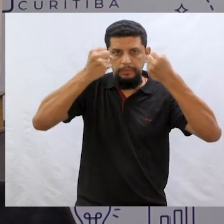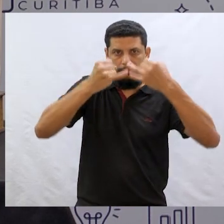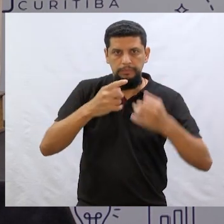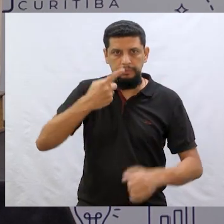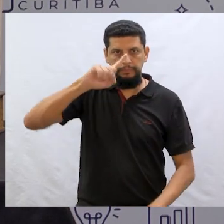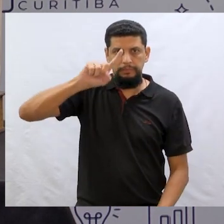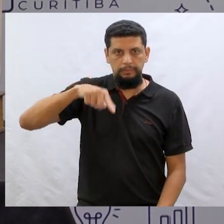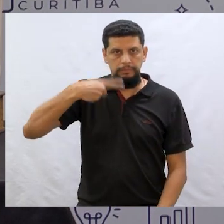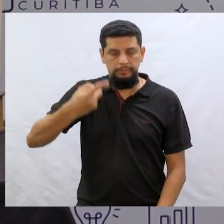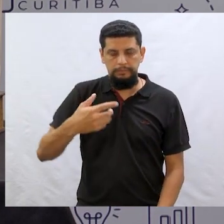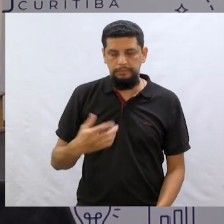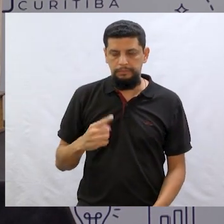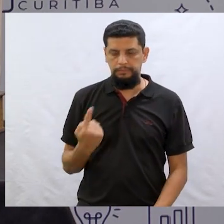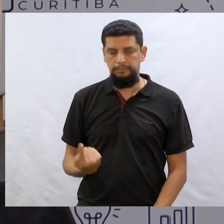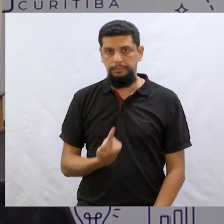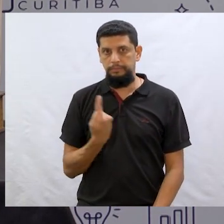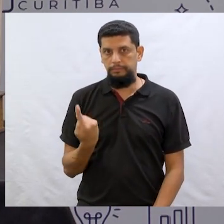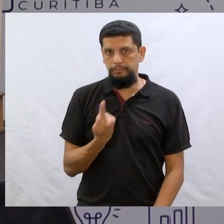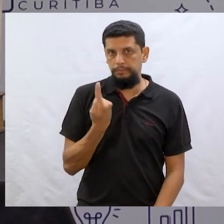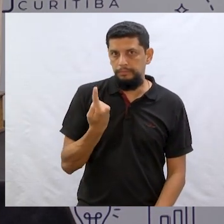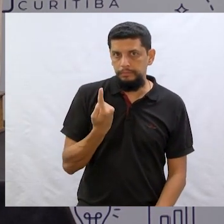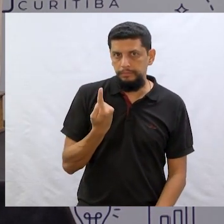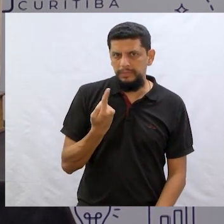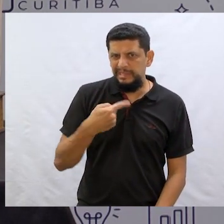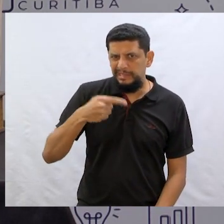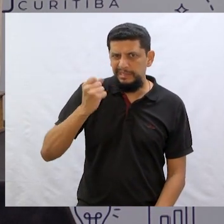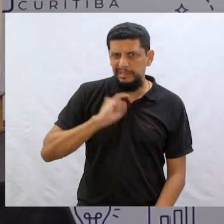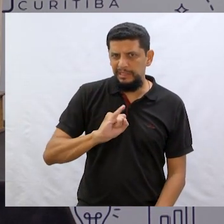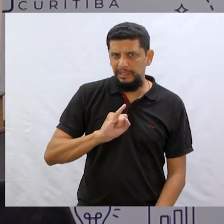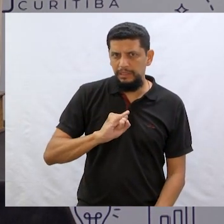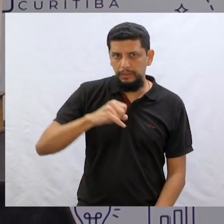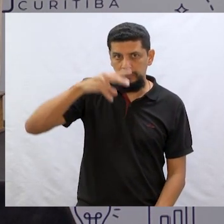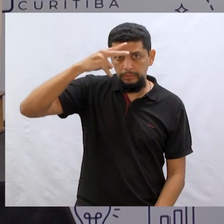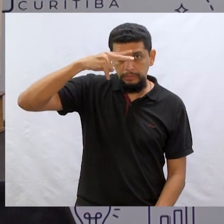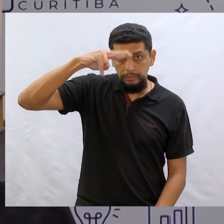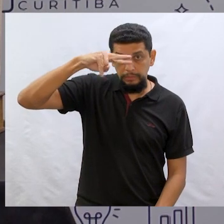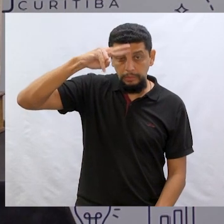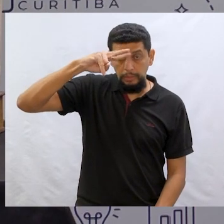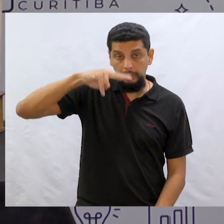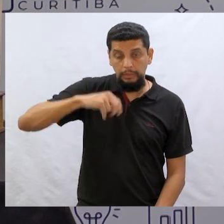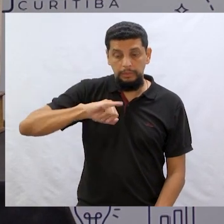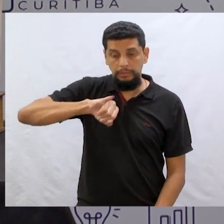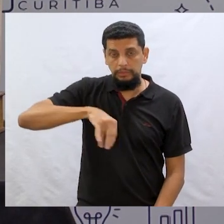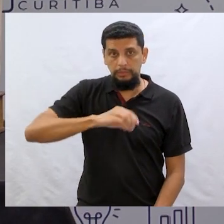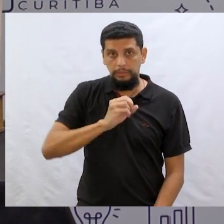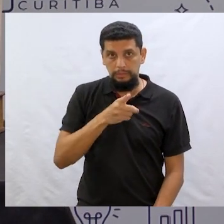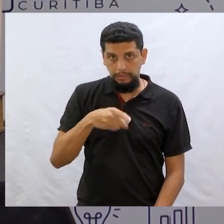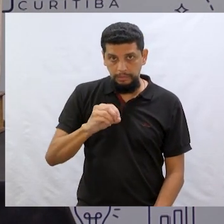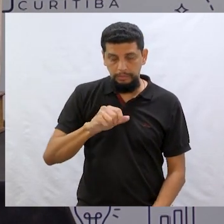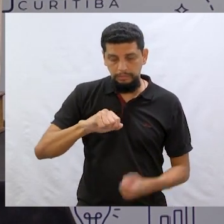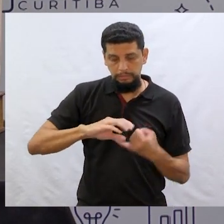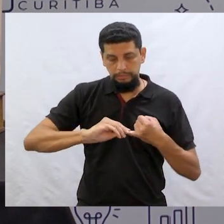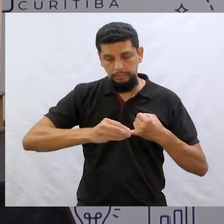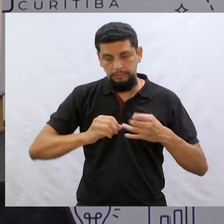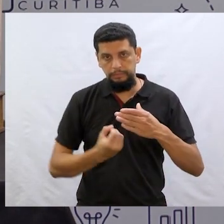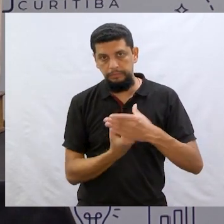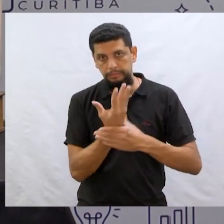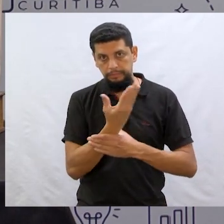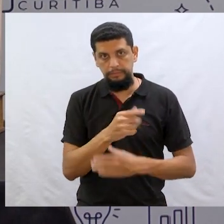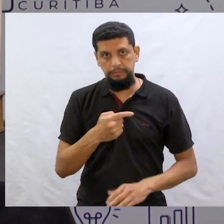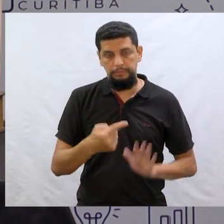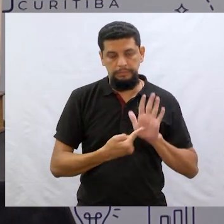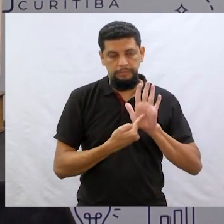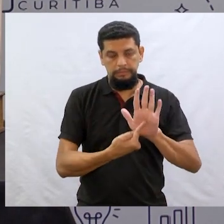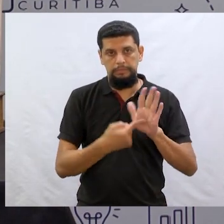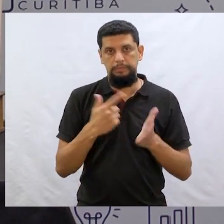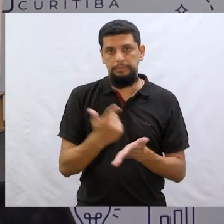falar sobre outro gigante. Um gigante, será que é o gigante da história João e o Pé de Feijão? Vamos ver. Gente, eu trouxe até o